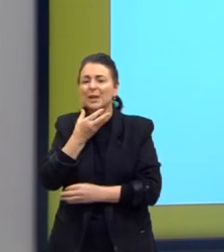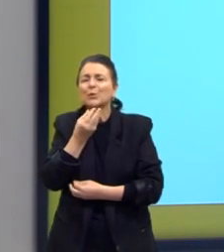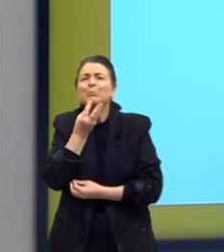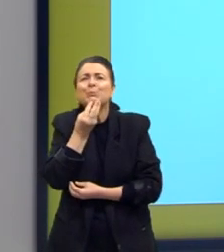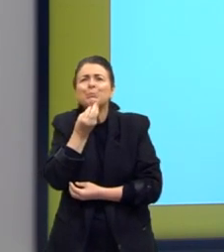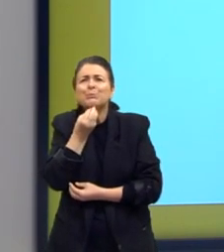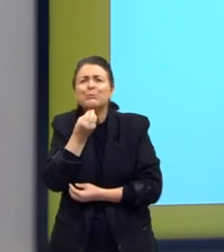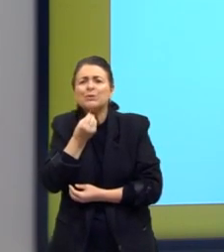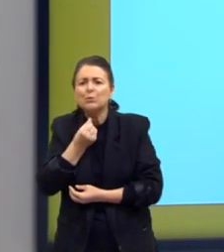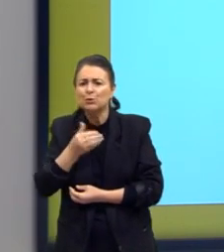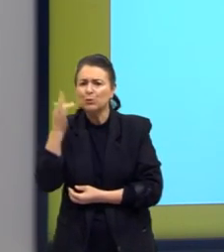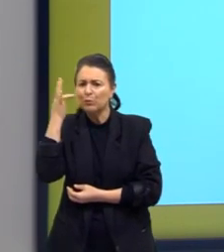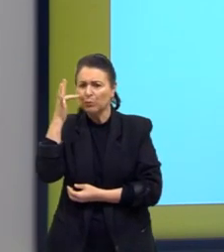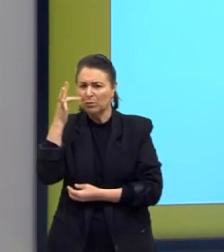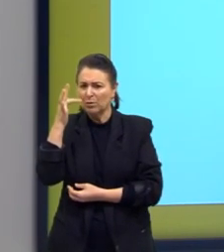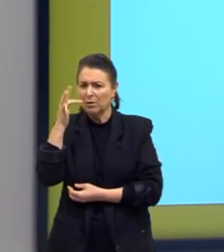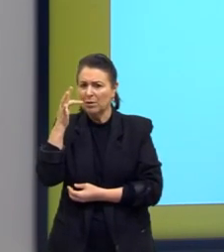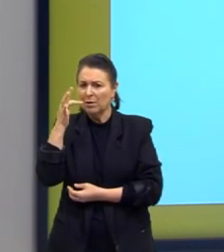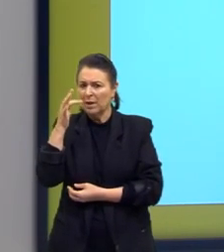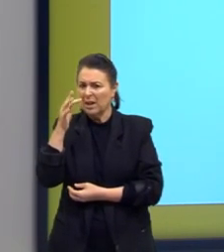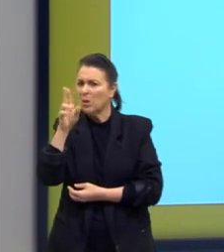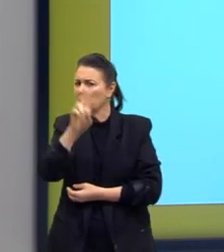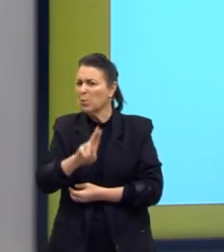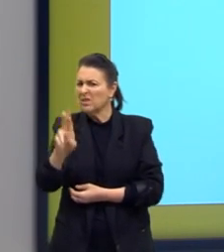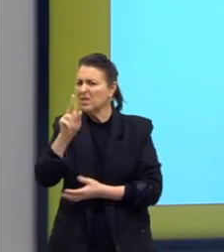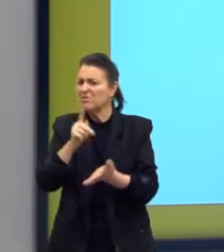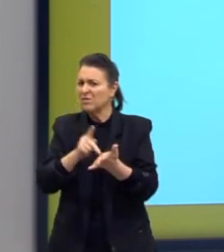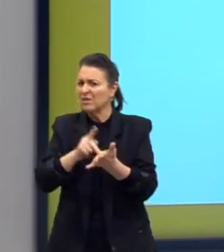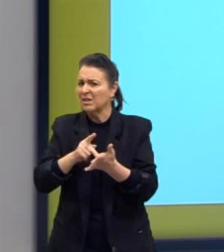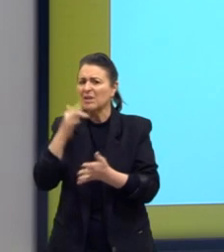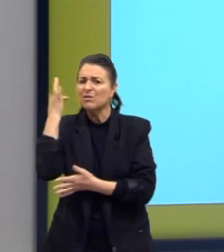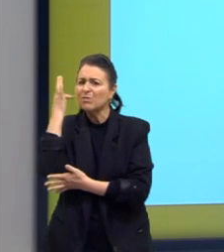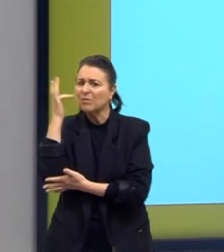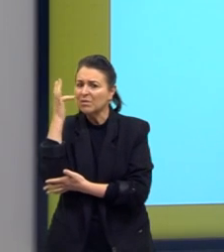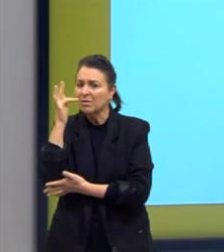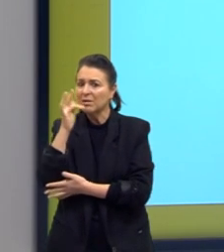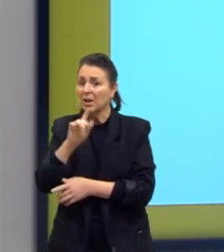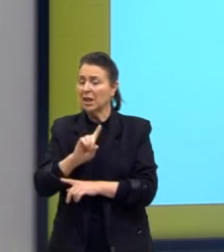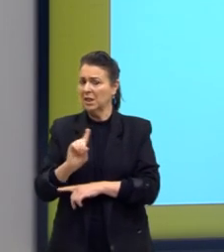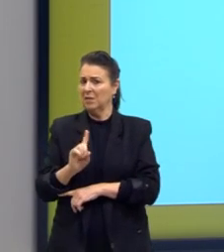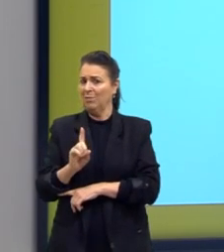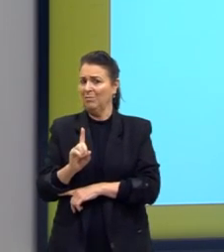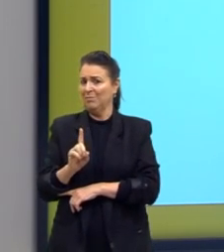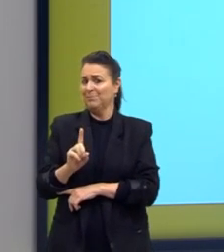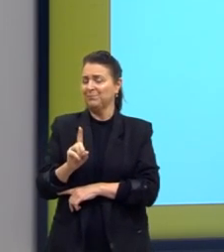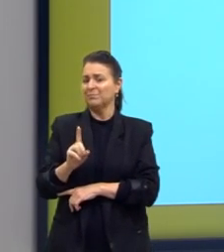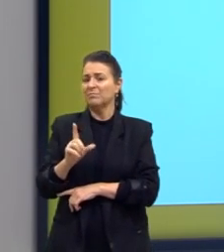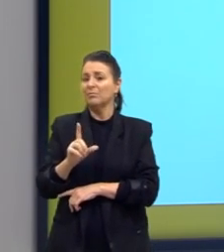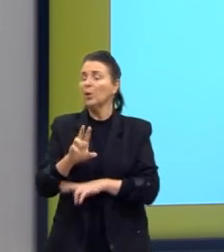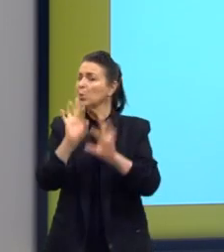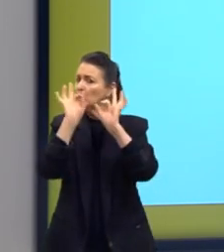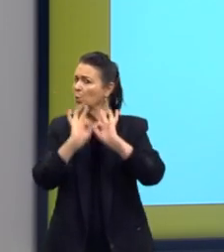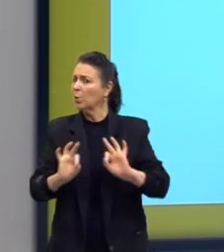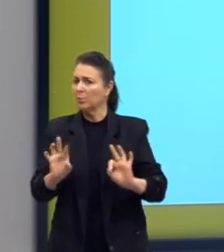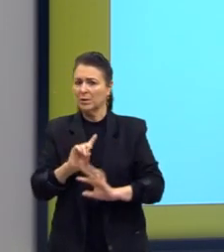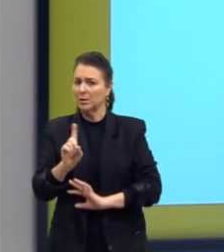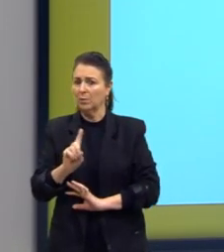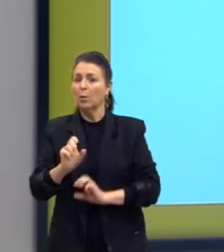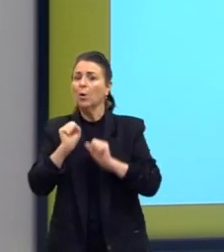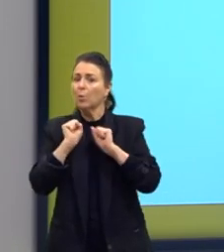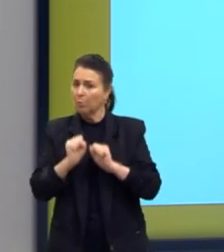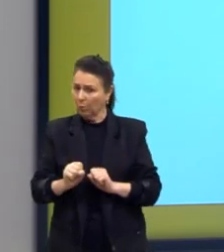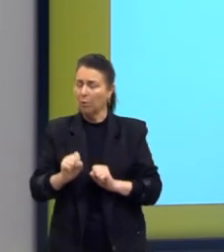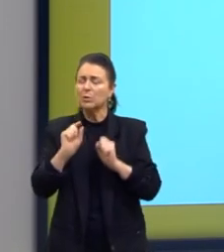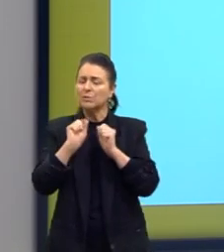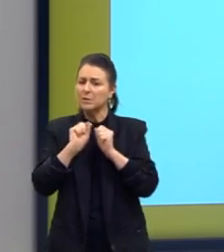realmente das frutas? Normalmente não. Por que normalmente não? Existe, claro, a possibilidade de fazer bala a partir